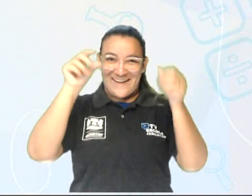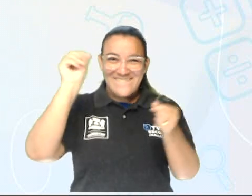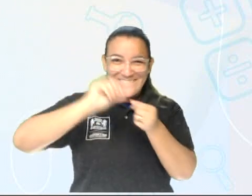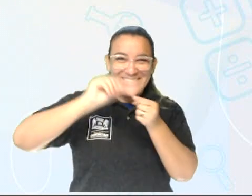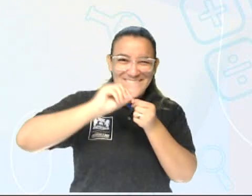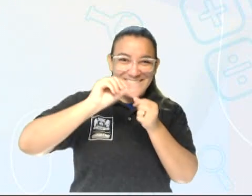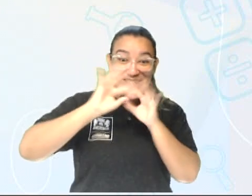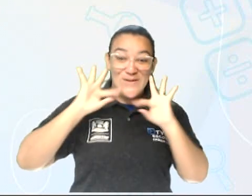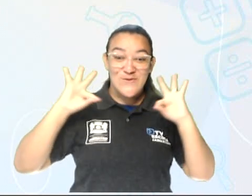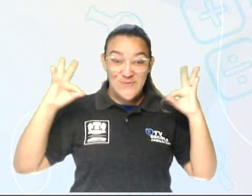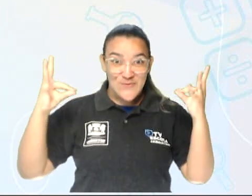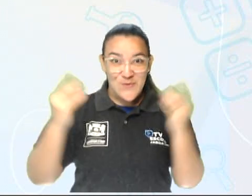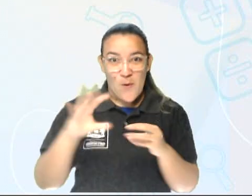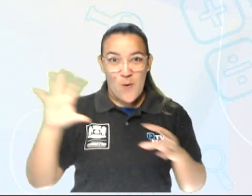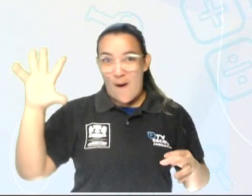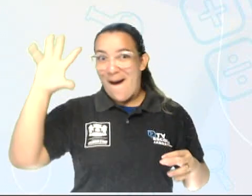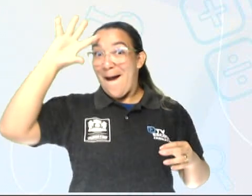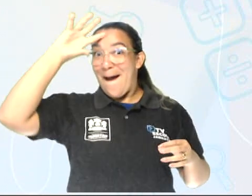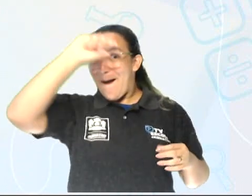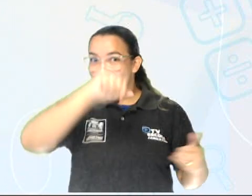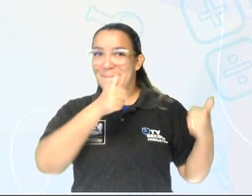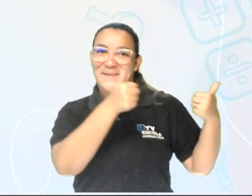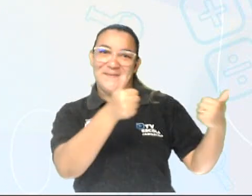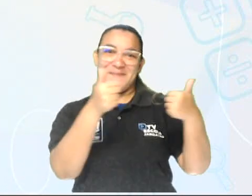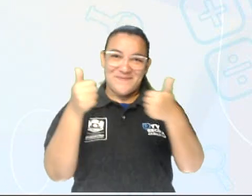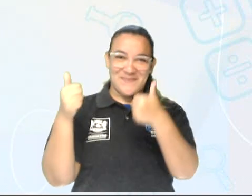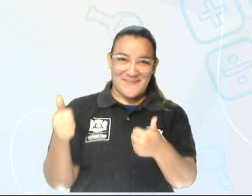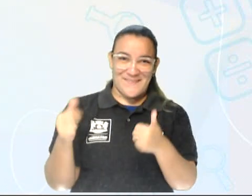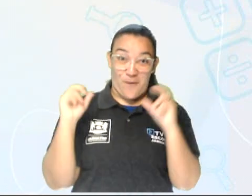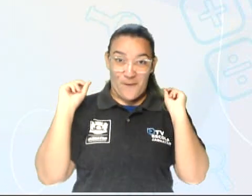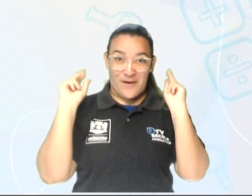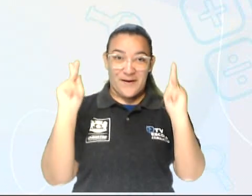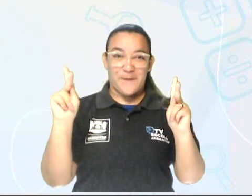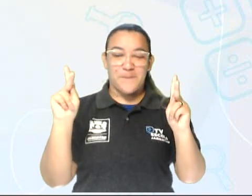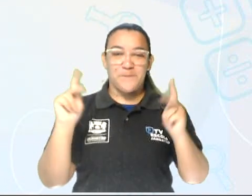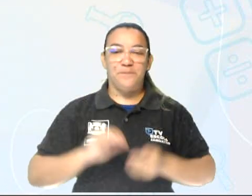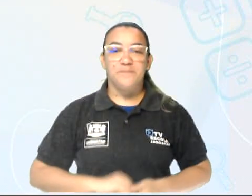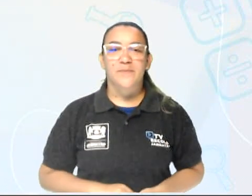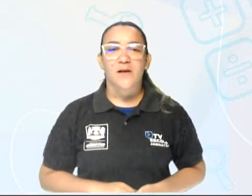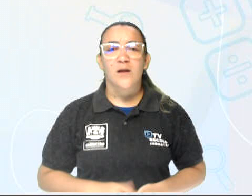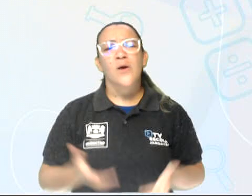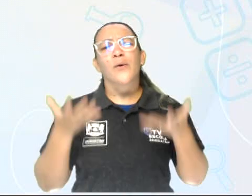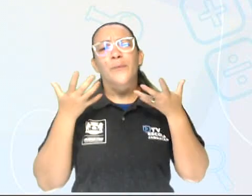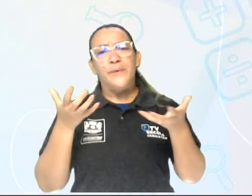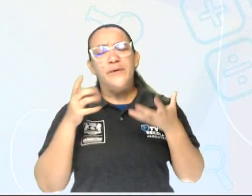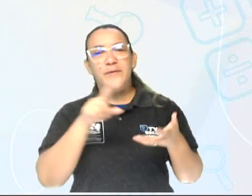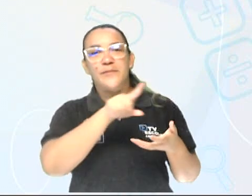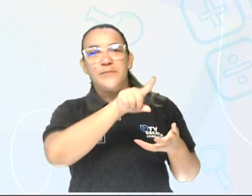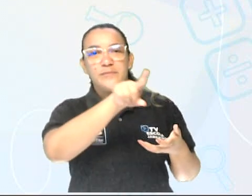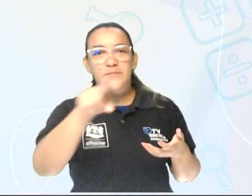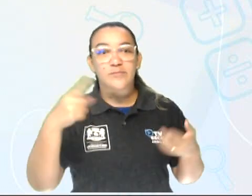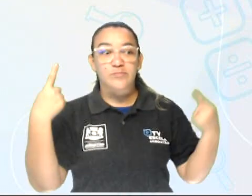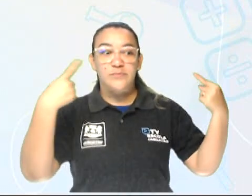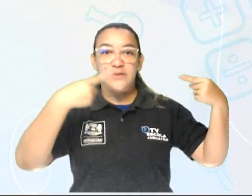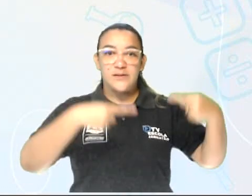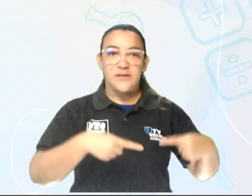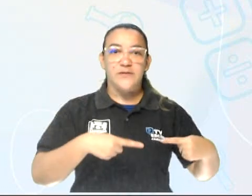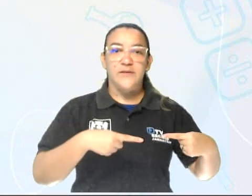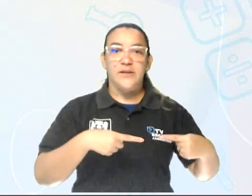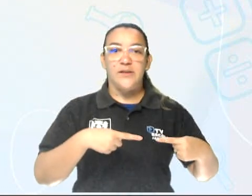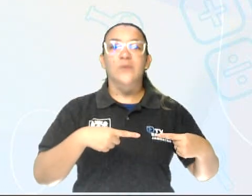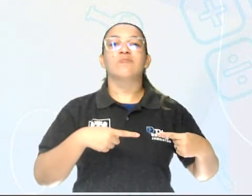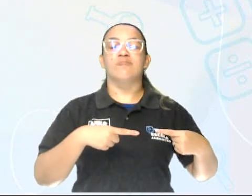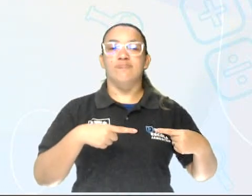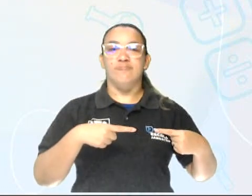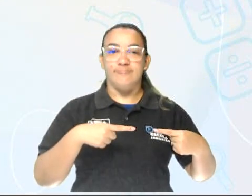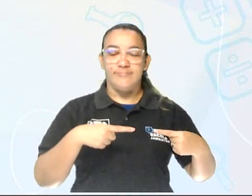tudo e aprender da melhor forma. Certo? Então, o que eu gostaria de vocês para esse desafio é justamente